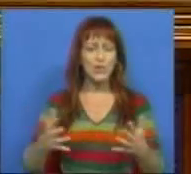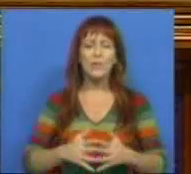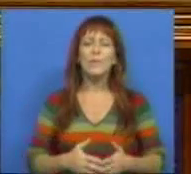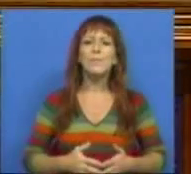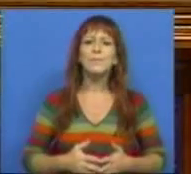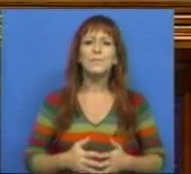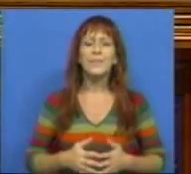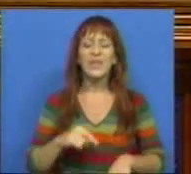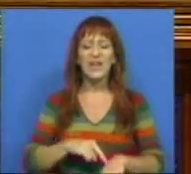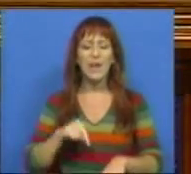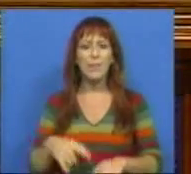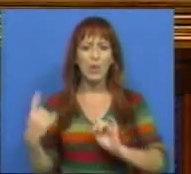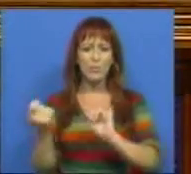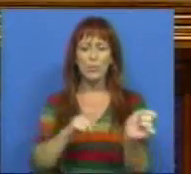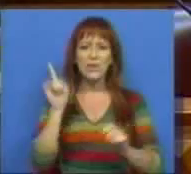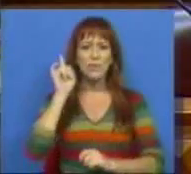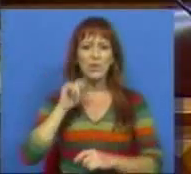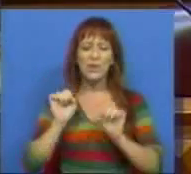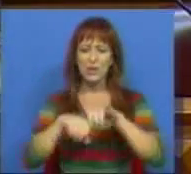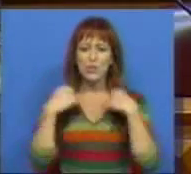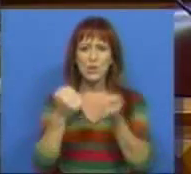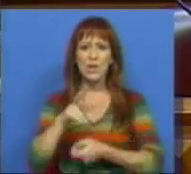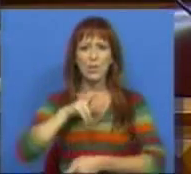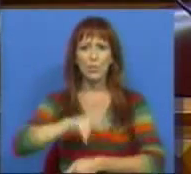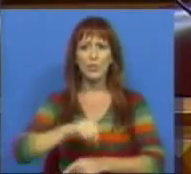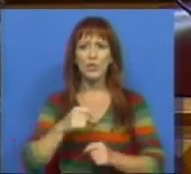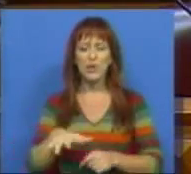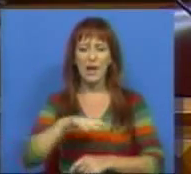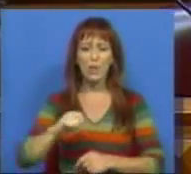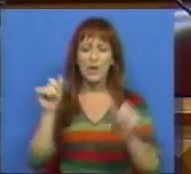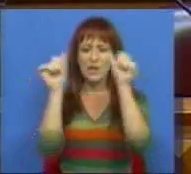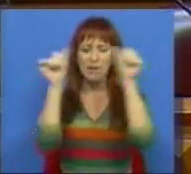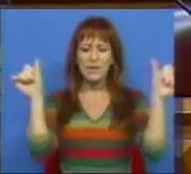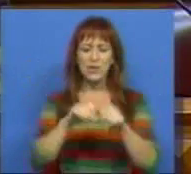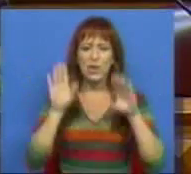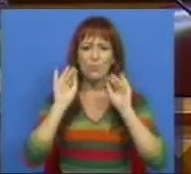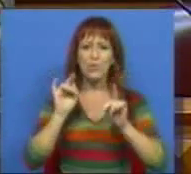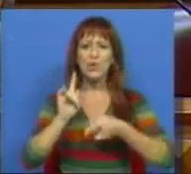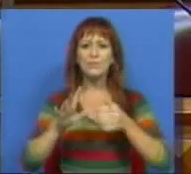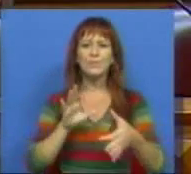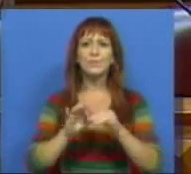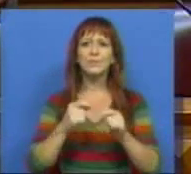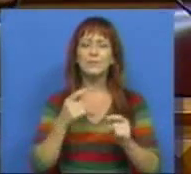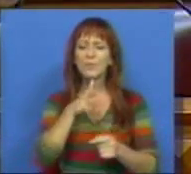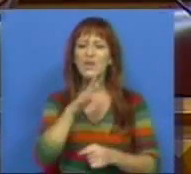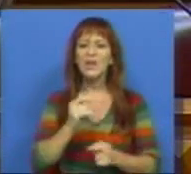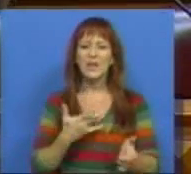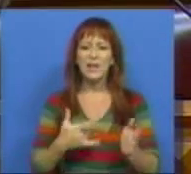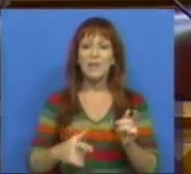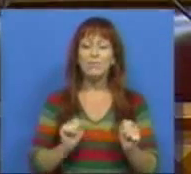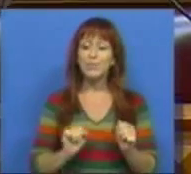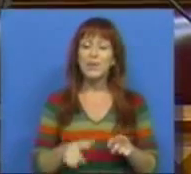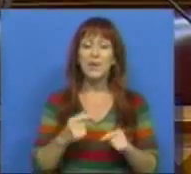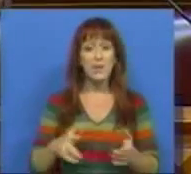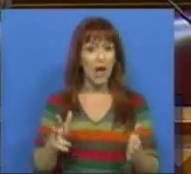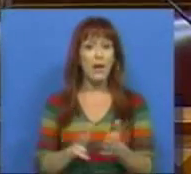Há neste momento um debate importante na sociedade portuguesa e no âmbito do sistema educativo que se prende com o anúncio de um decreto que terá